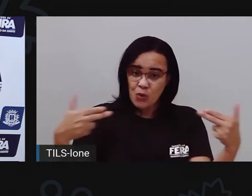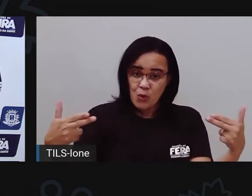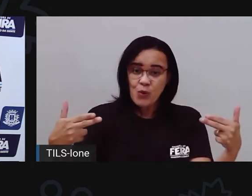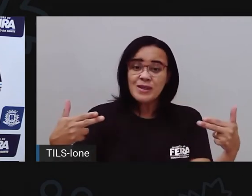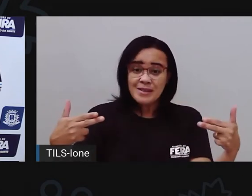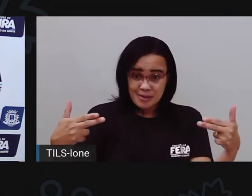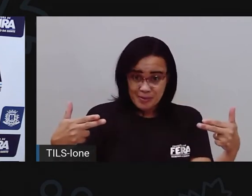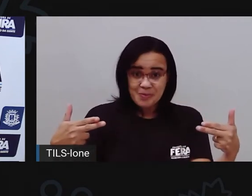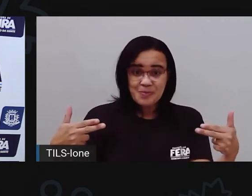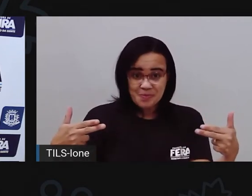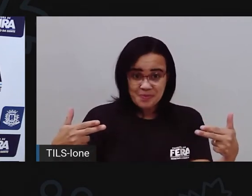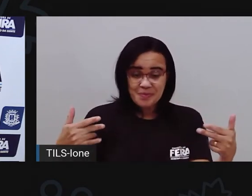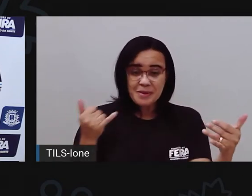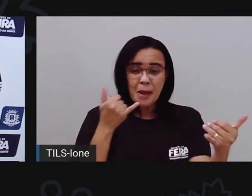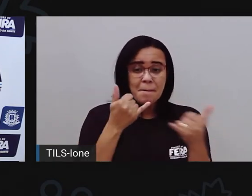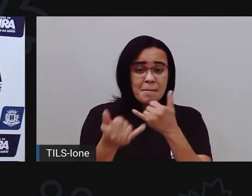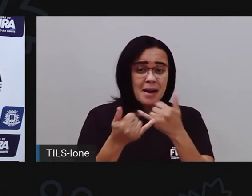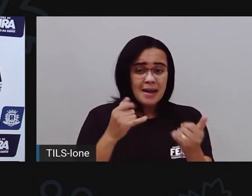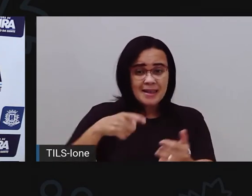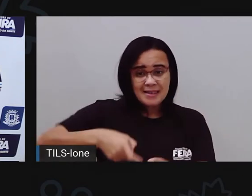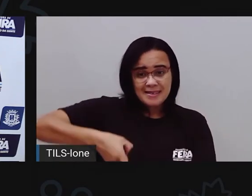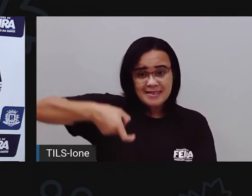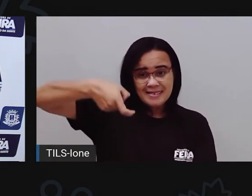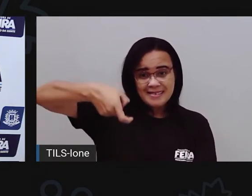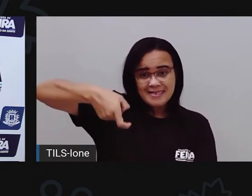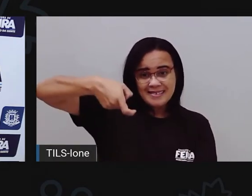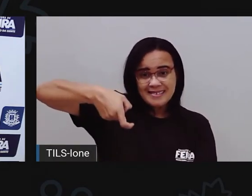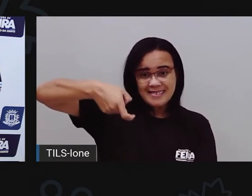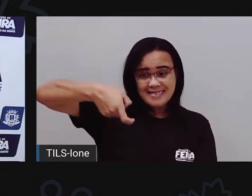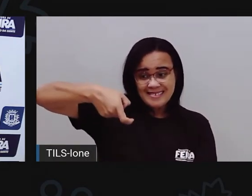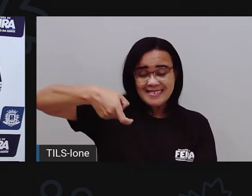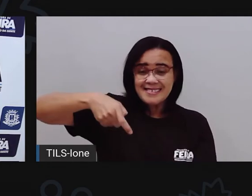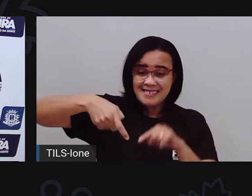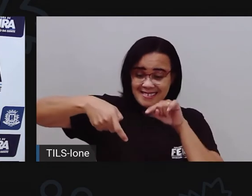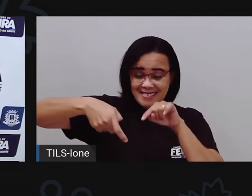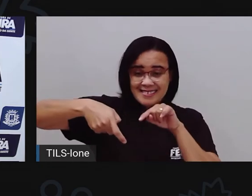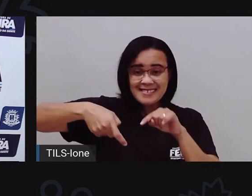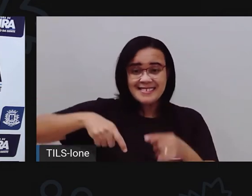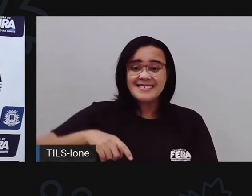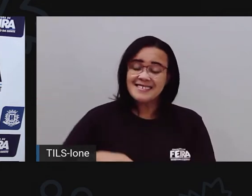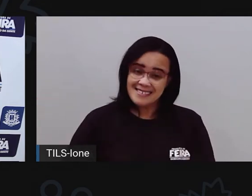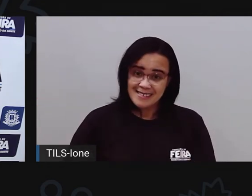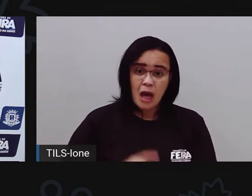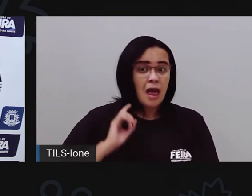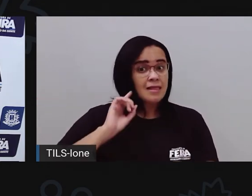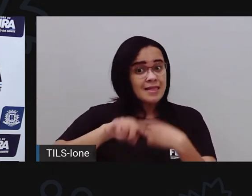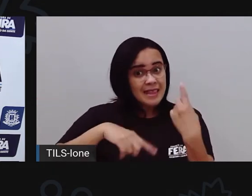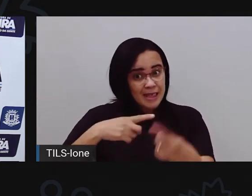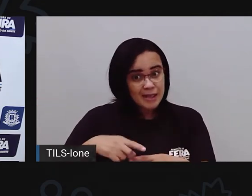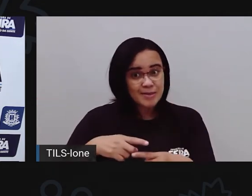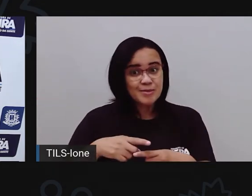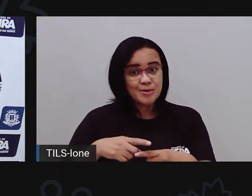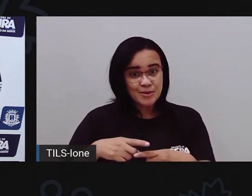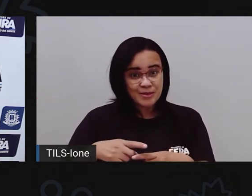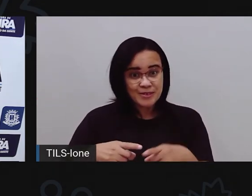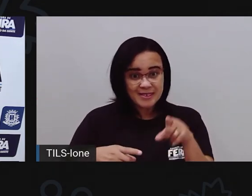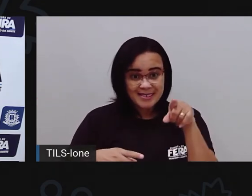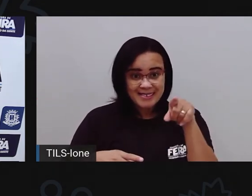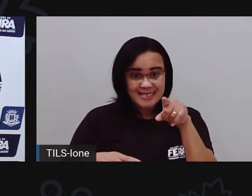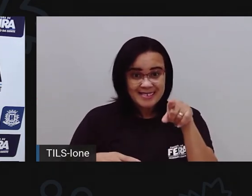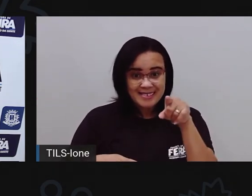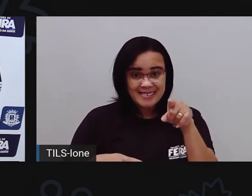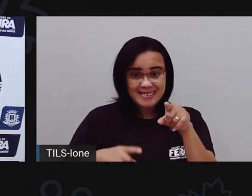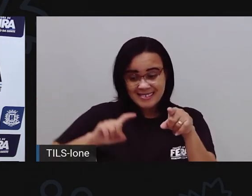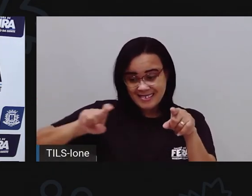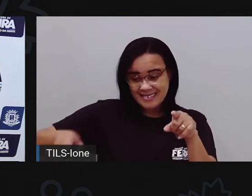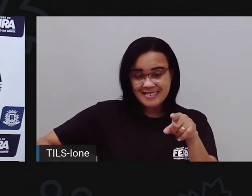caso, parece um zol, né? E aí, quando a gente vê na página seguinte, ó, é, na verdade,